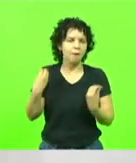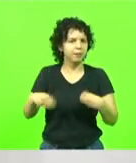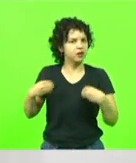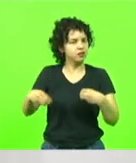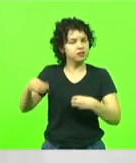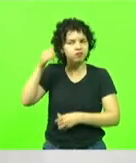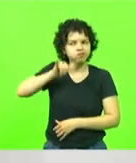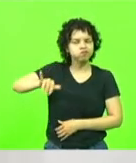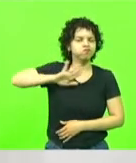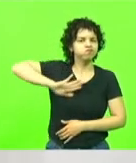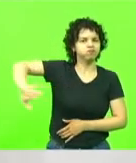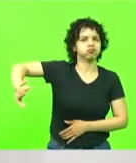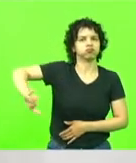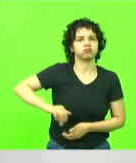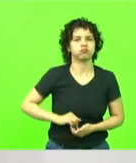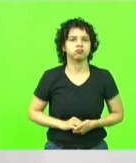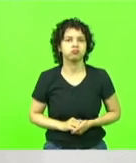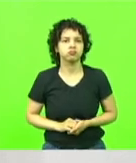repúdio.